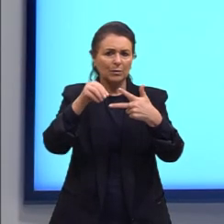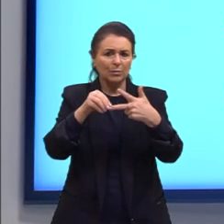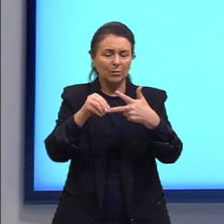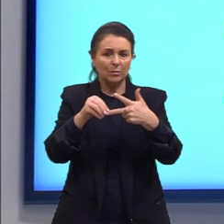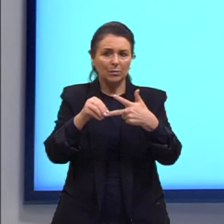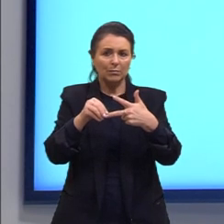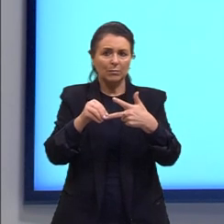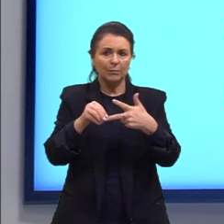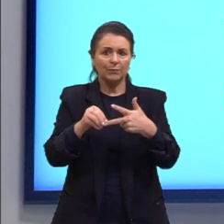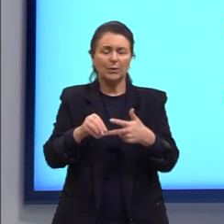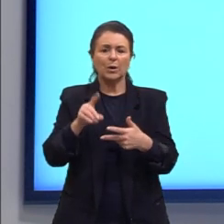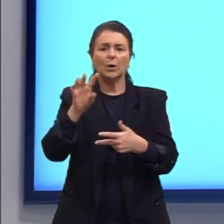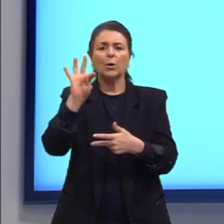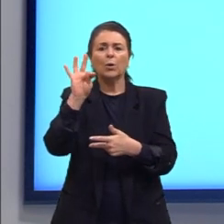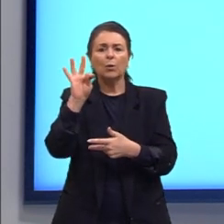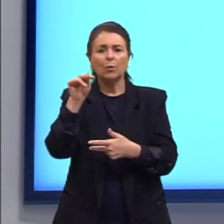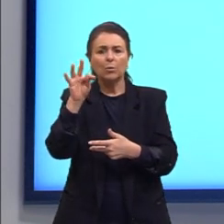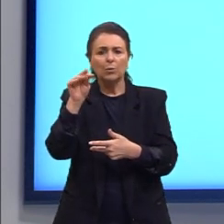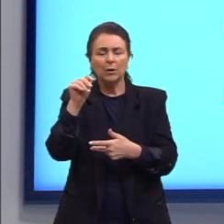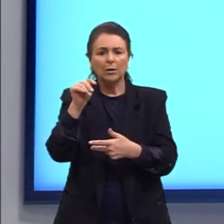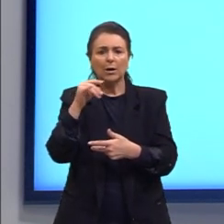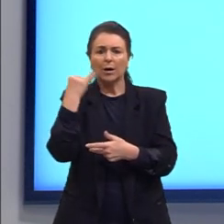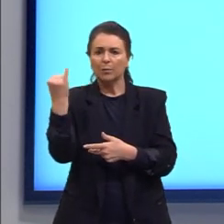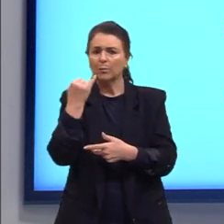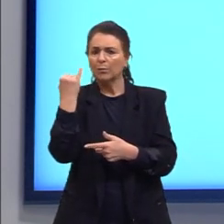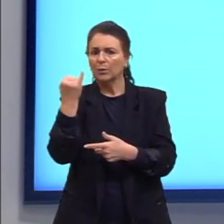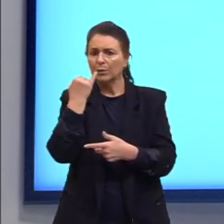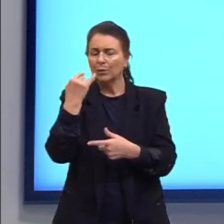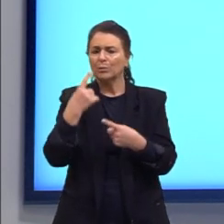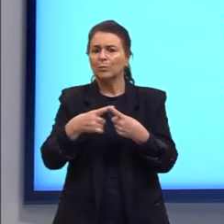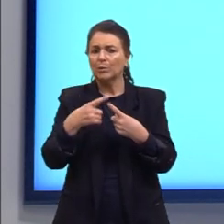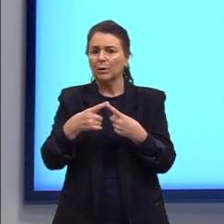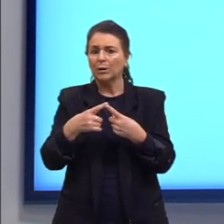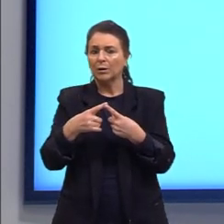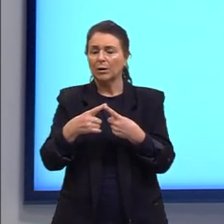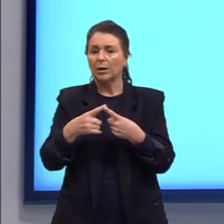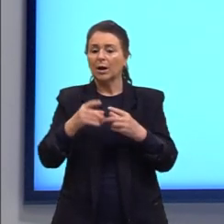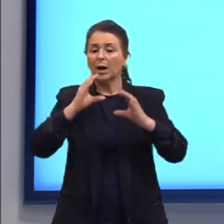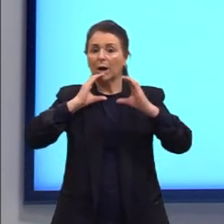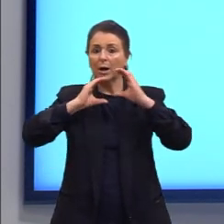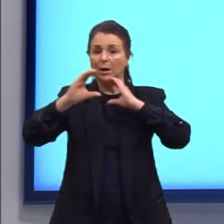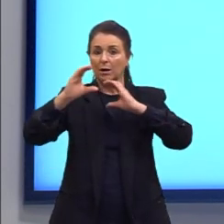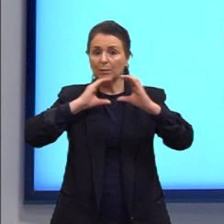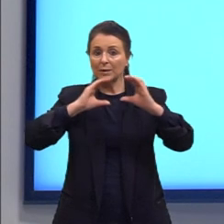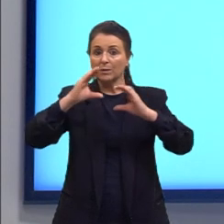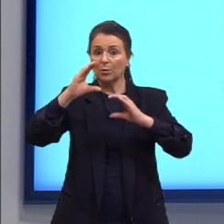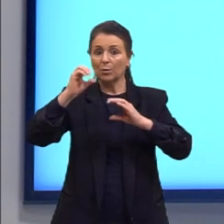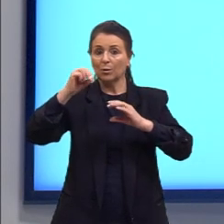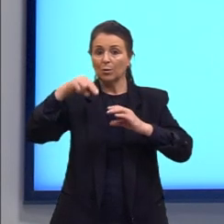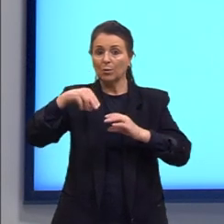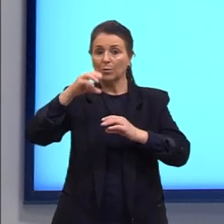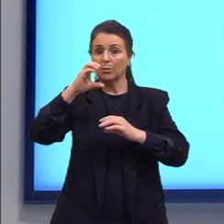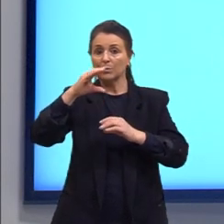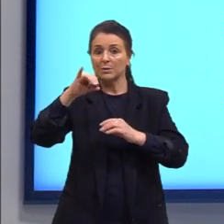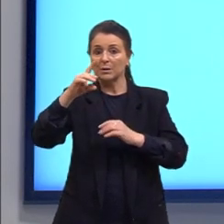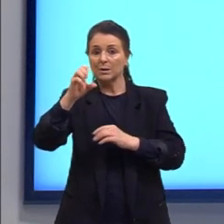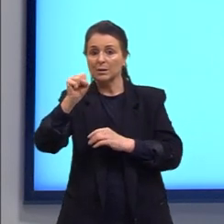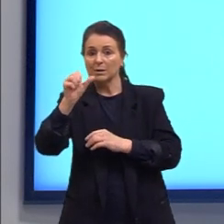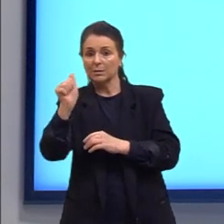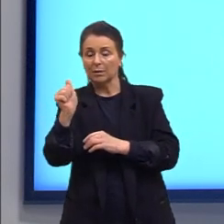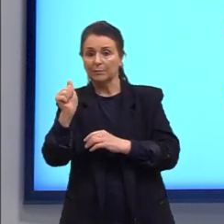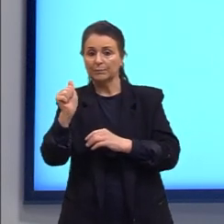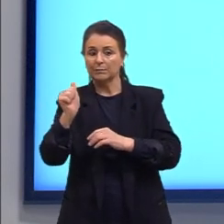se presta a diversas finalidades, entre elas, a comunicação concisa. Por isso, essa rede